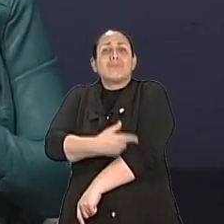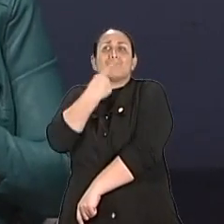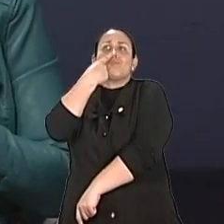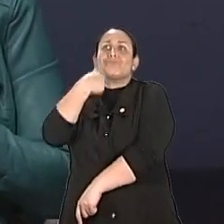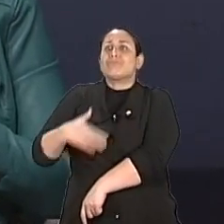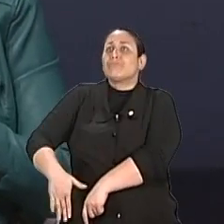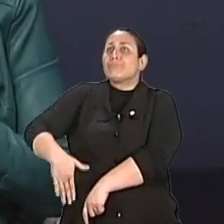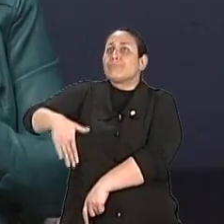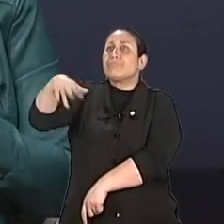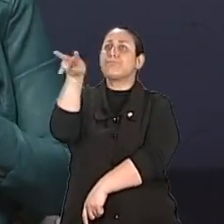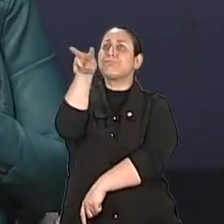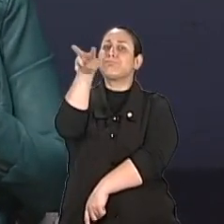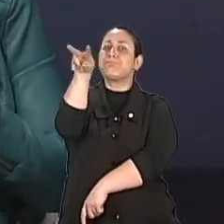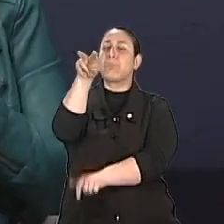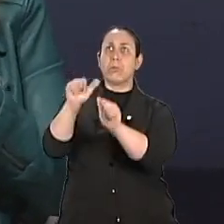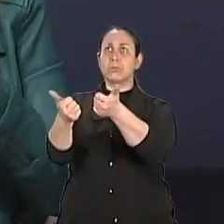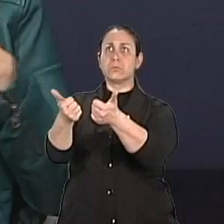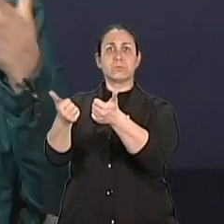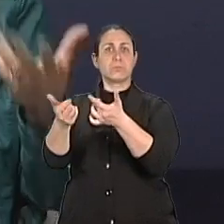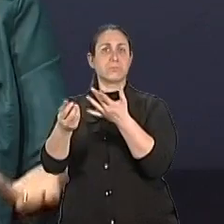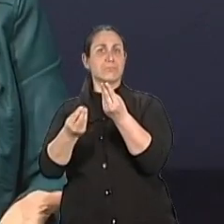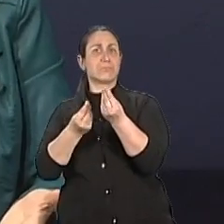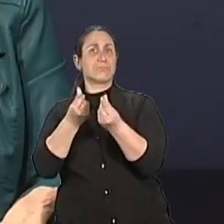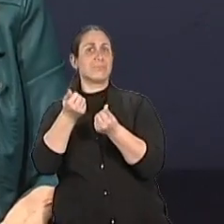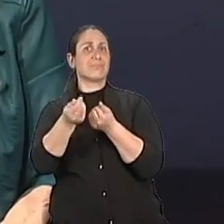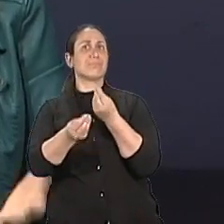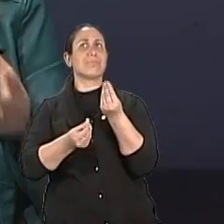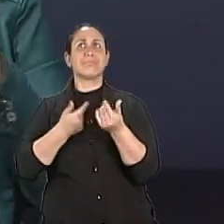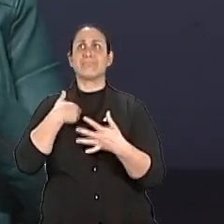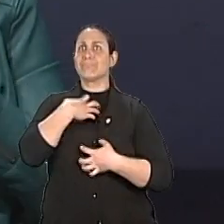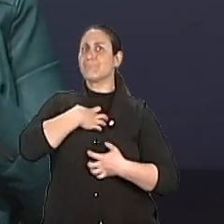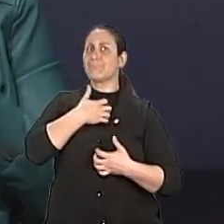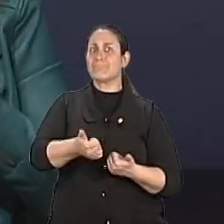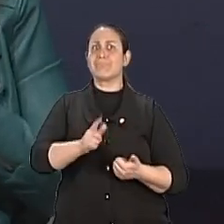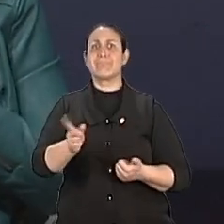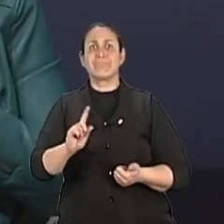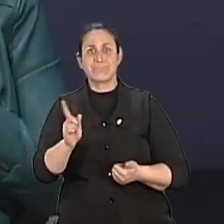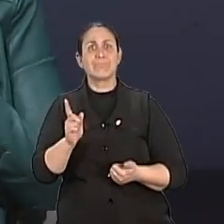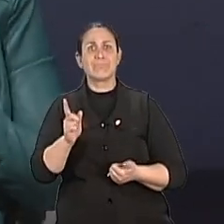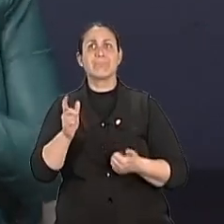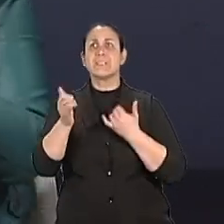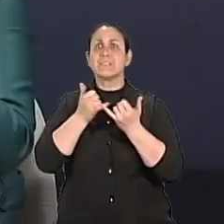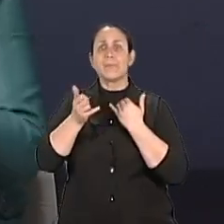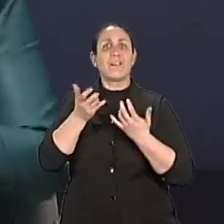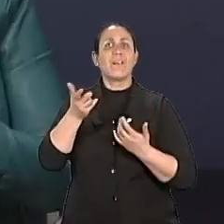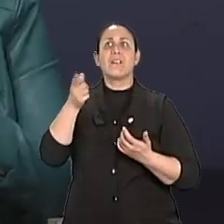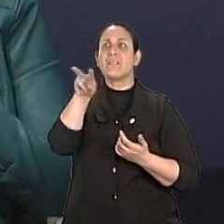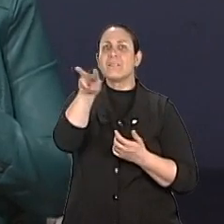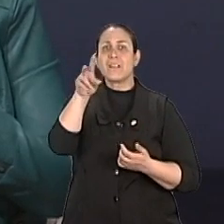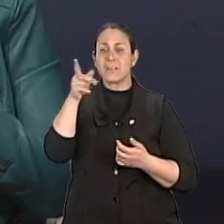divorciar na terceira idade se um dos cônjuges não tem condições? Se a renda é pequena e se tem que ser ainda